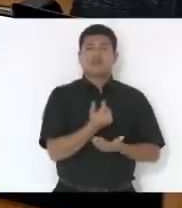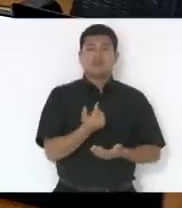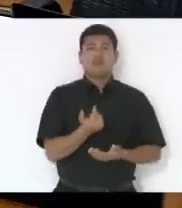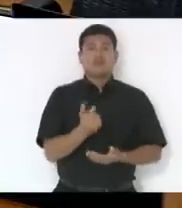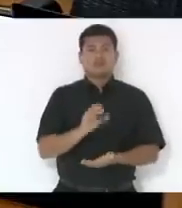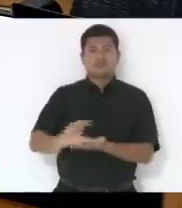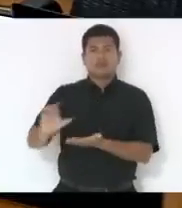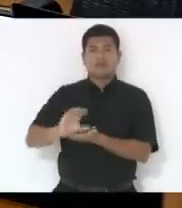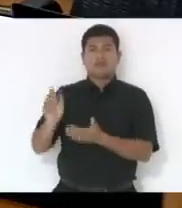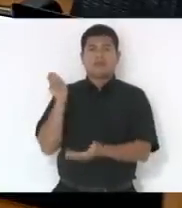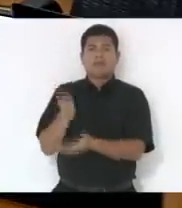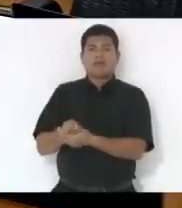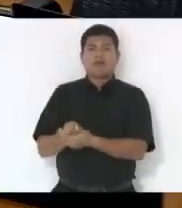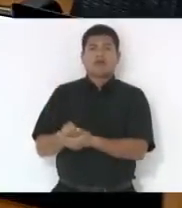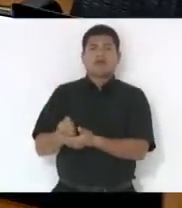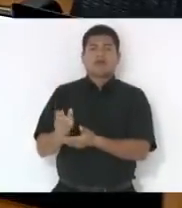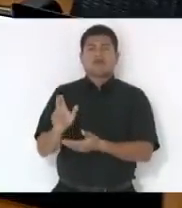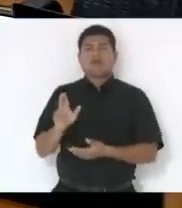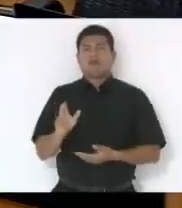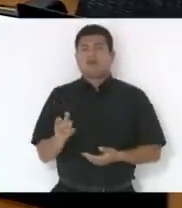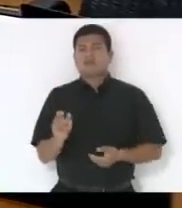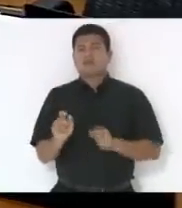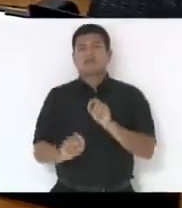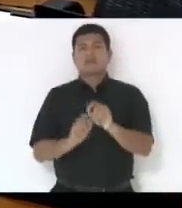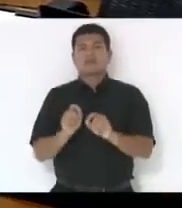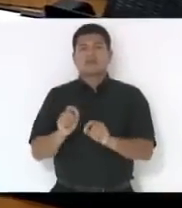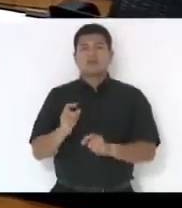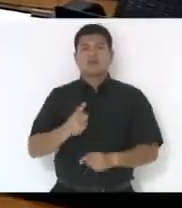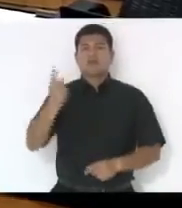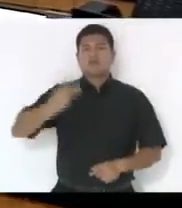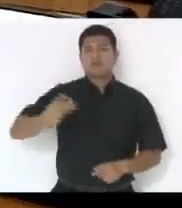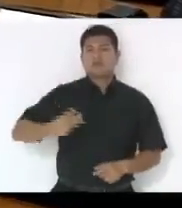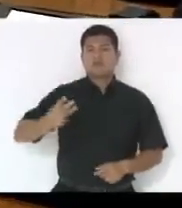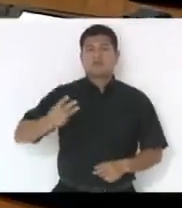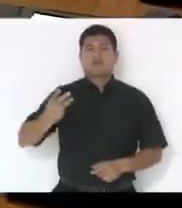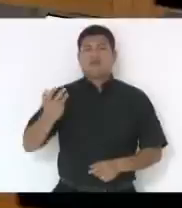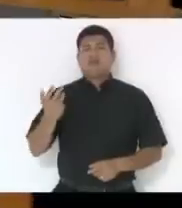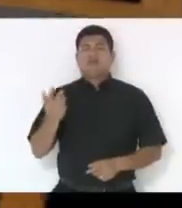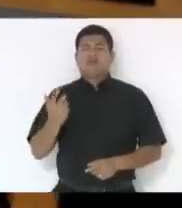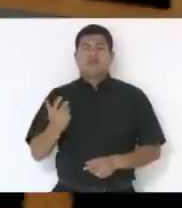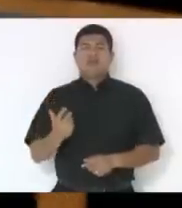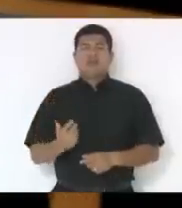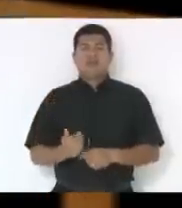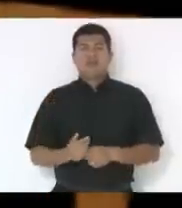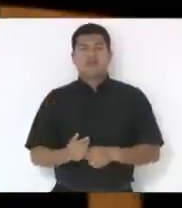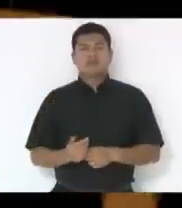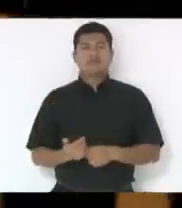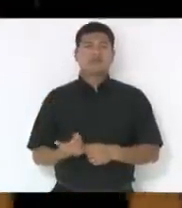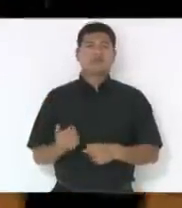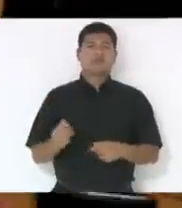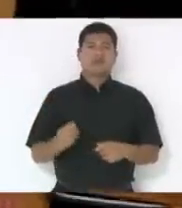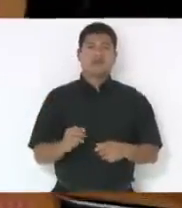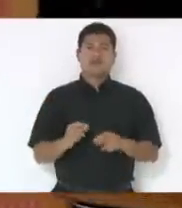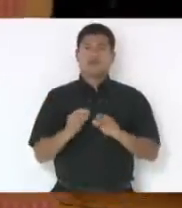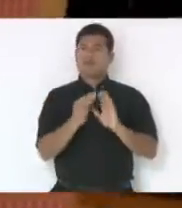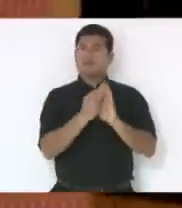de folha, de décimo terceiro, medidas que se impõem como